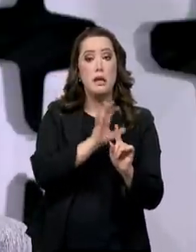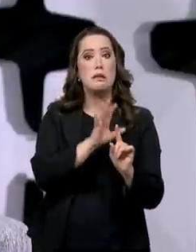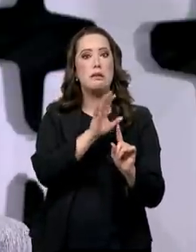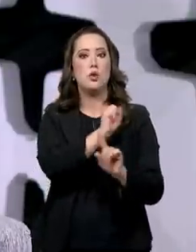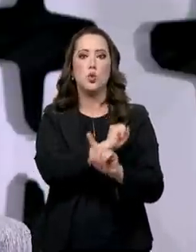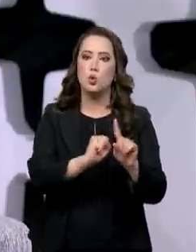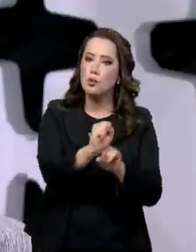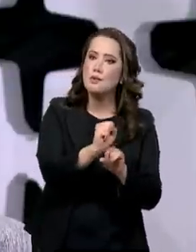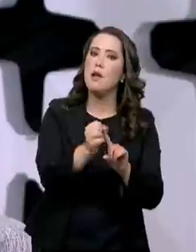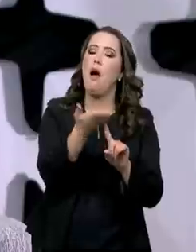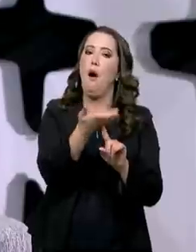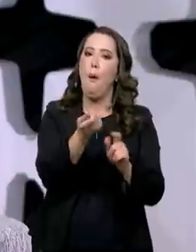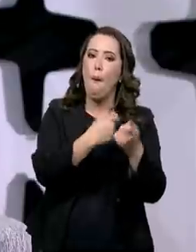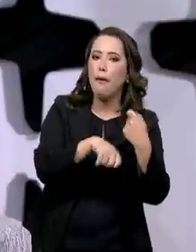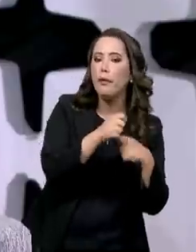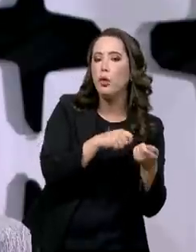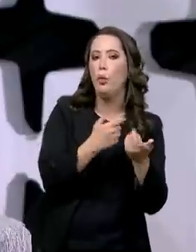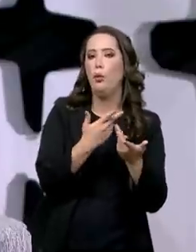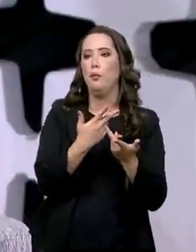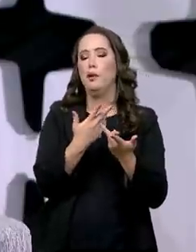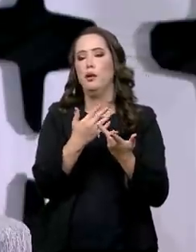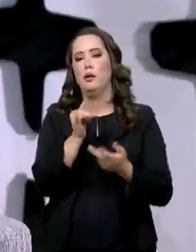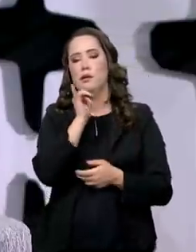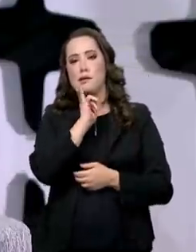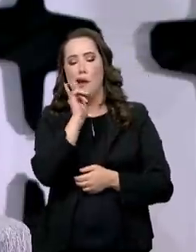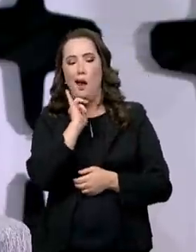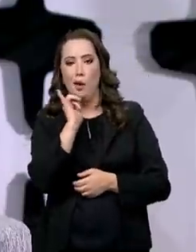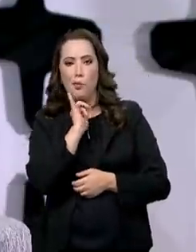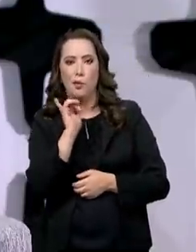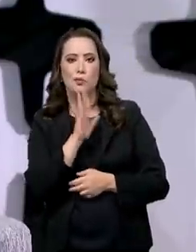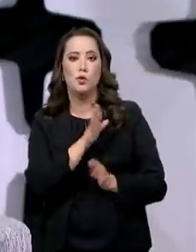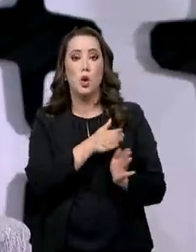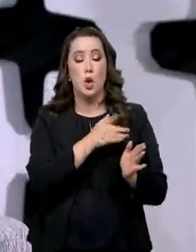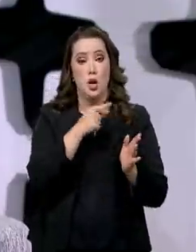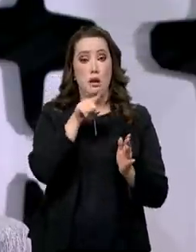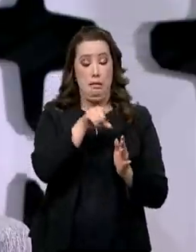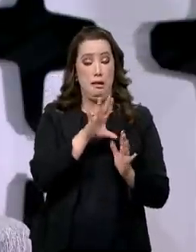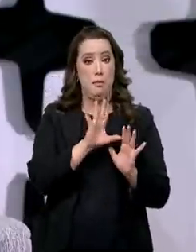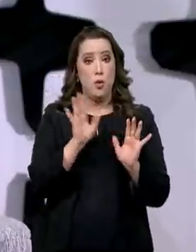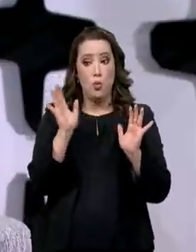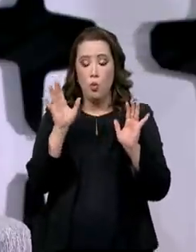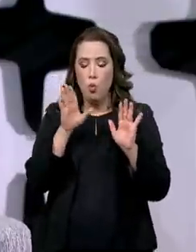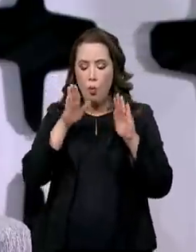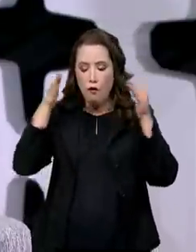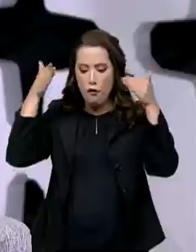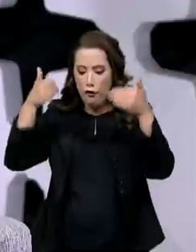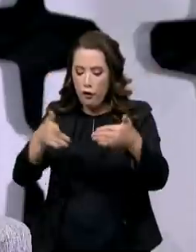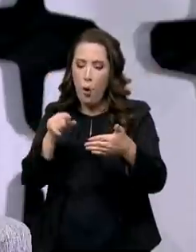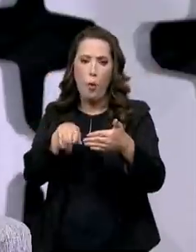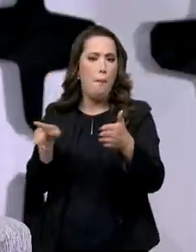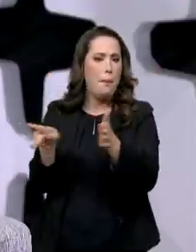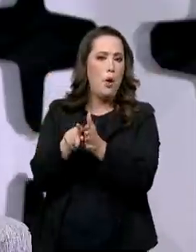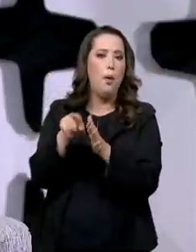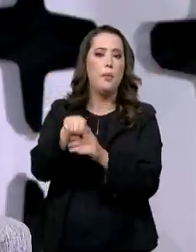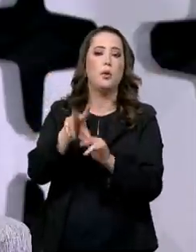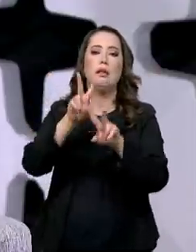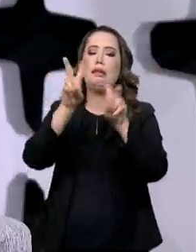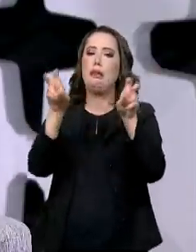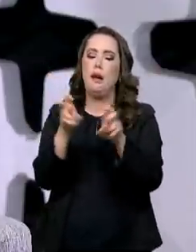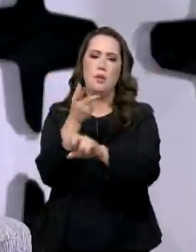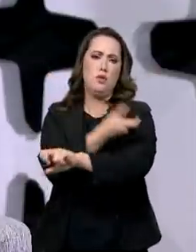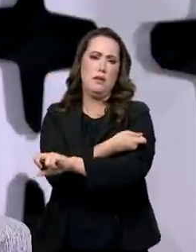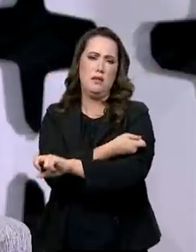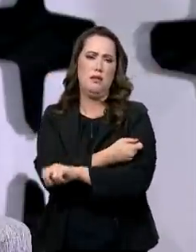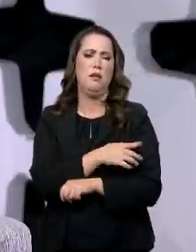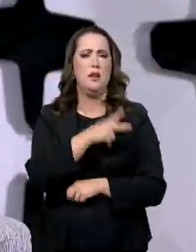parte de vacinas, esse é um capítulo à parte, que o Brasil, eu sempre ouvia falar assim, o Brasil é um grande produtor de